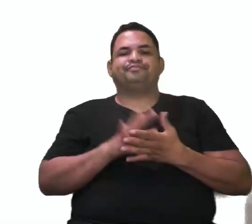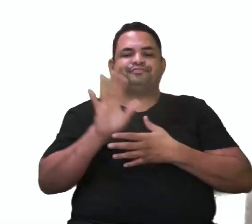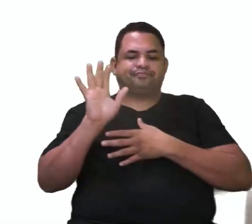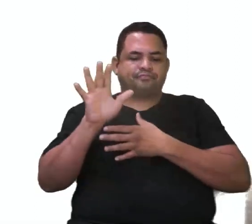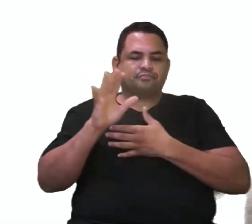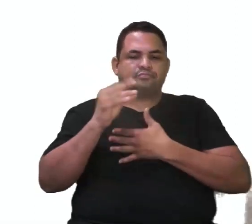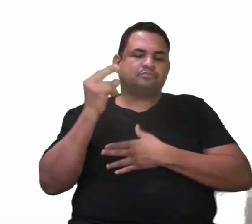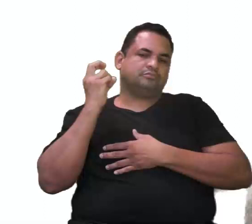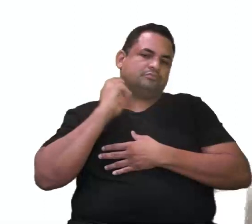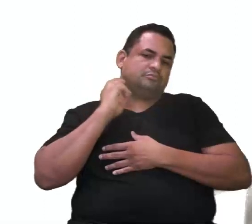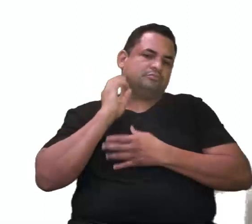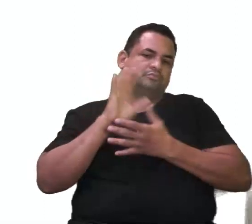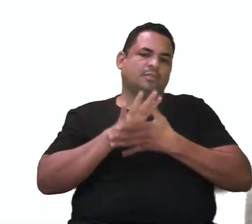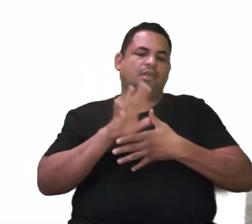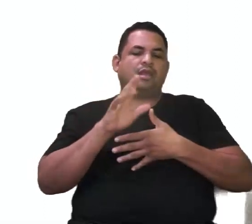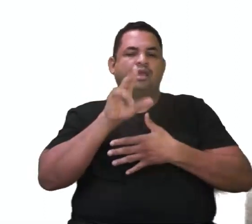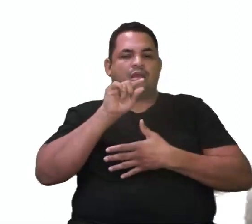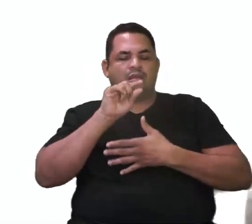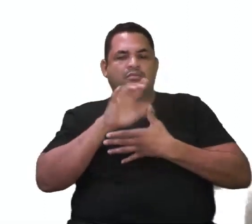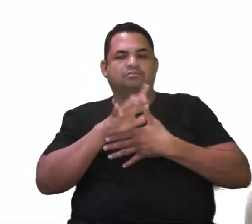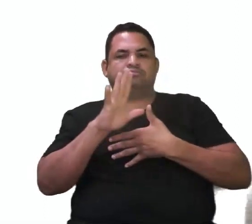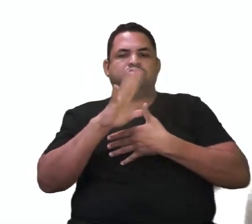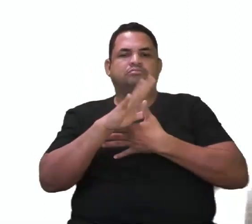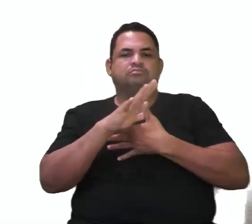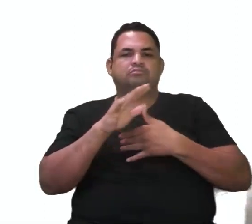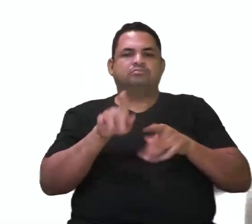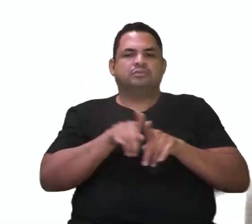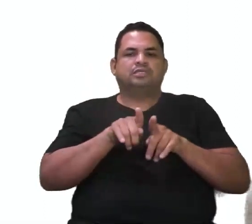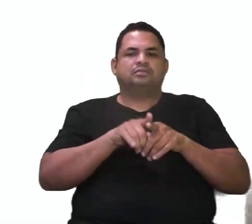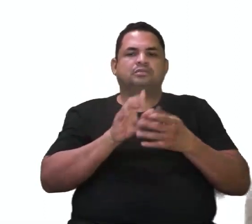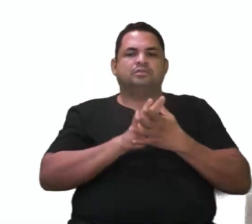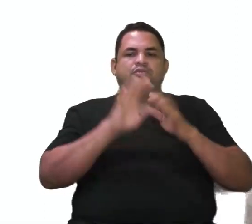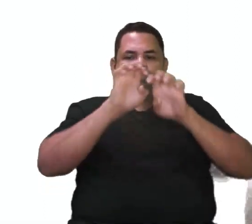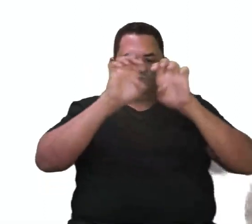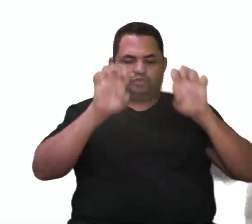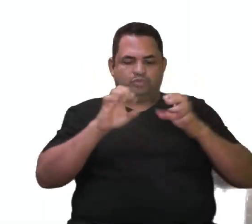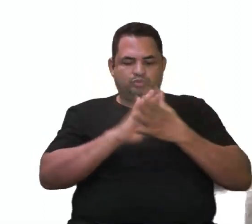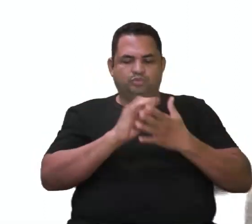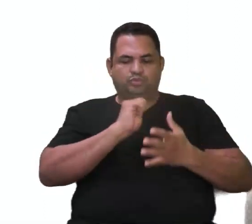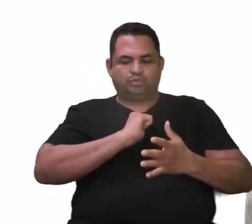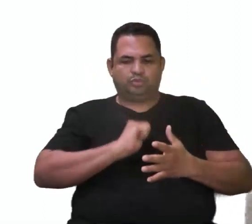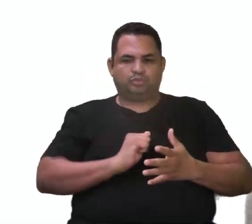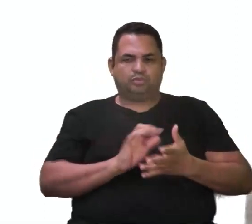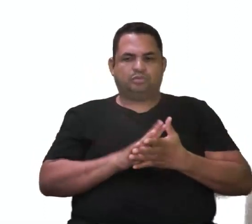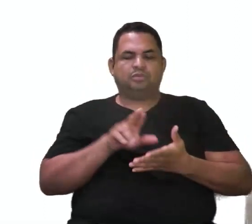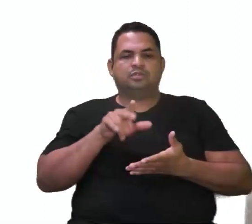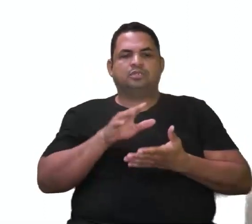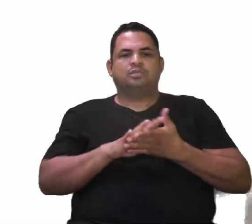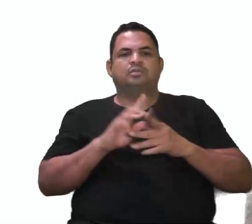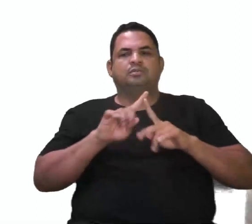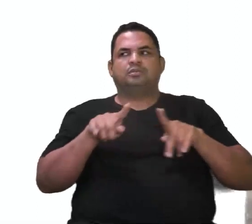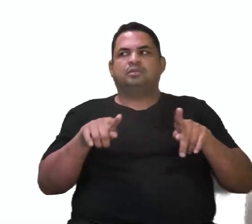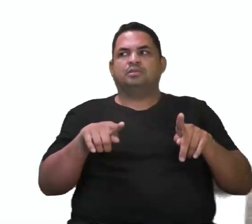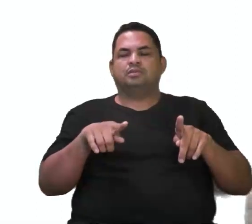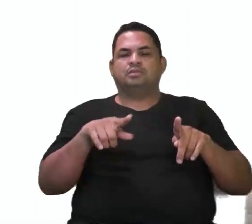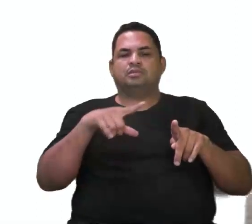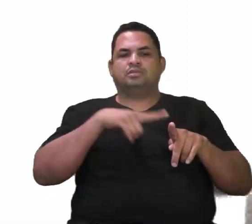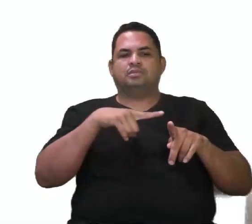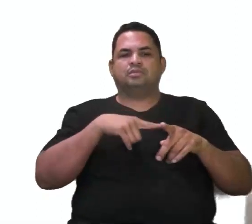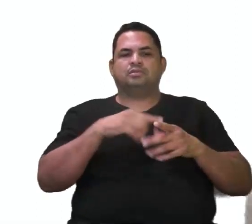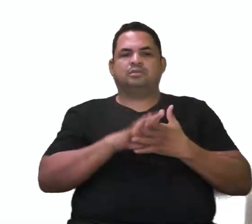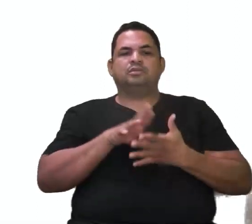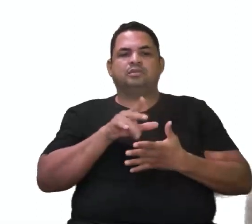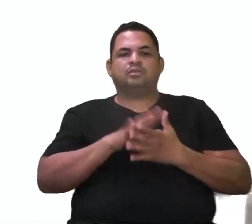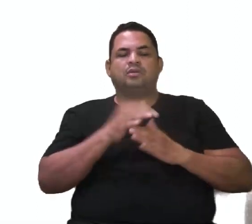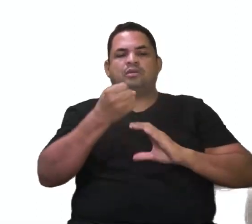a asa de uma ave, que tem estruturas anatômicas iguais, a mesma origem, os mesmos tipos de ossos, e tem a mesma